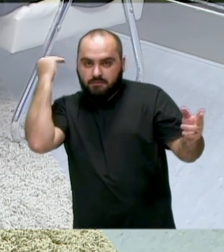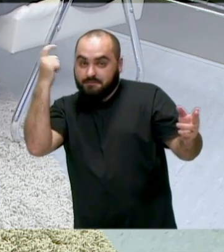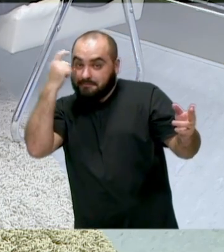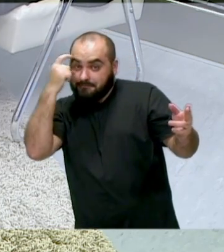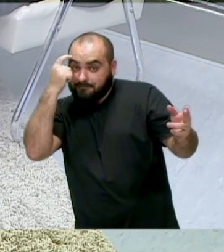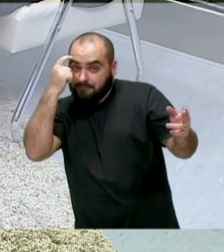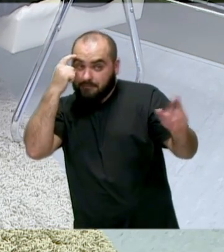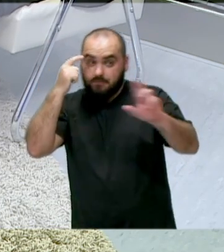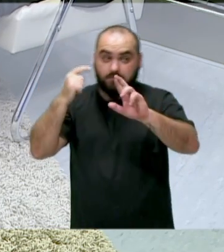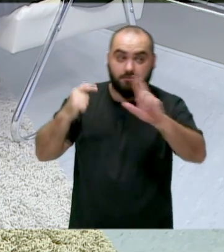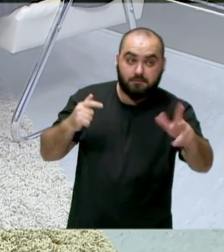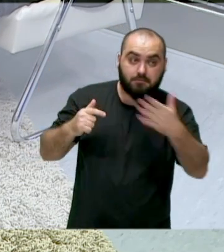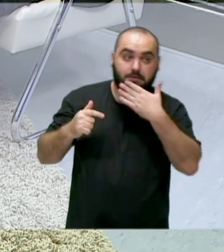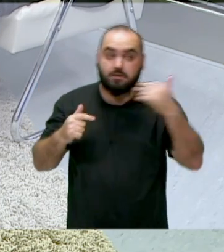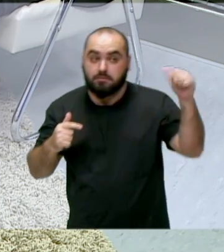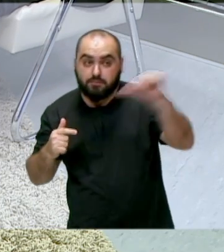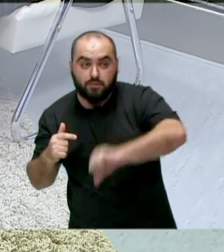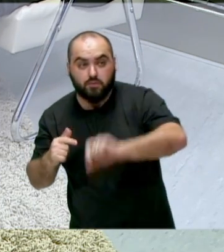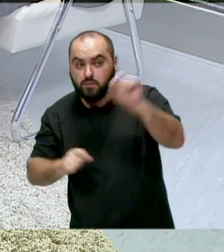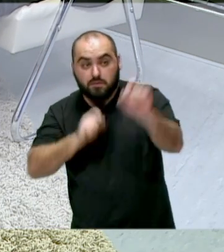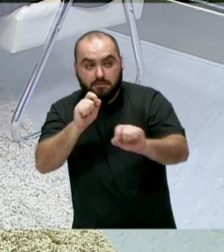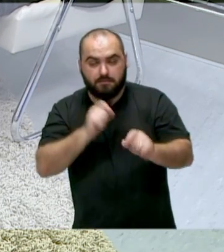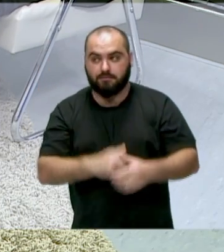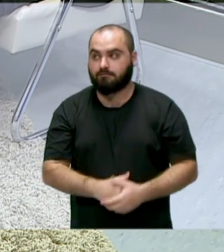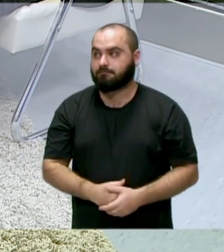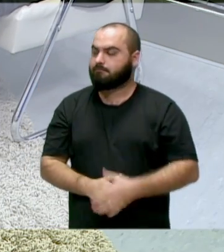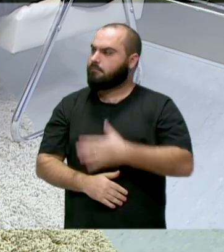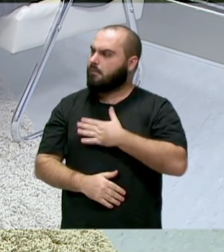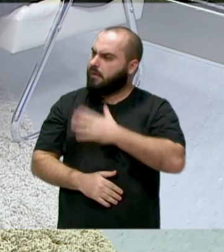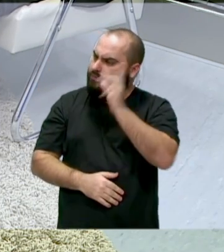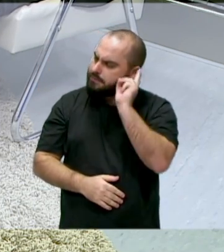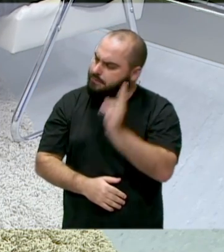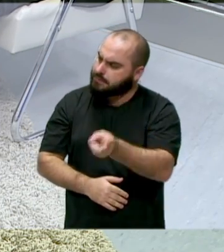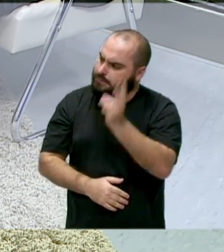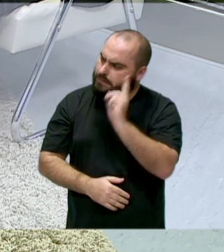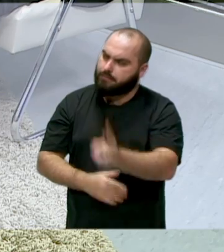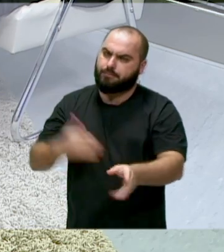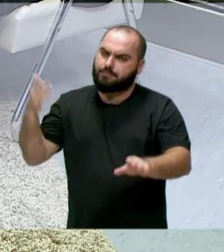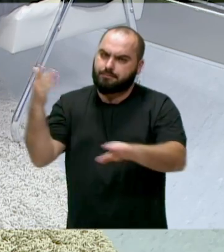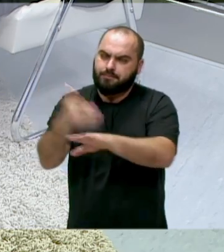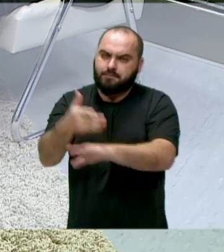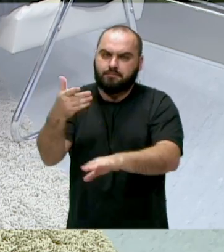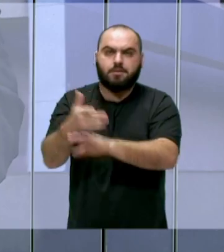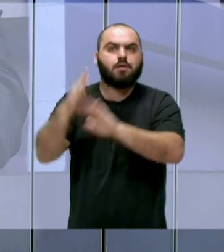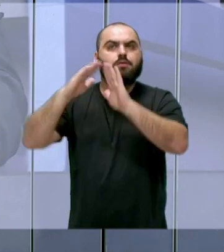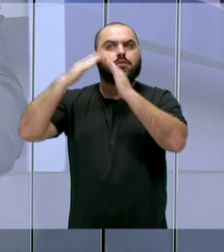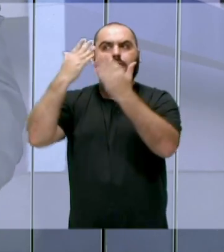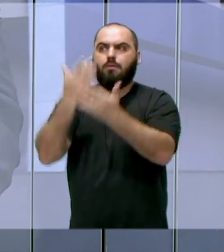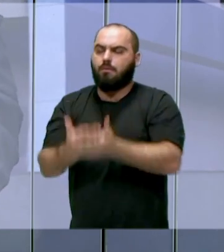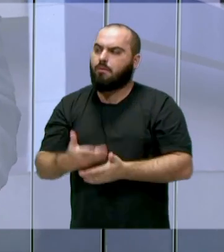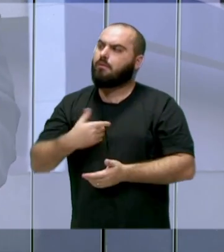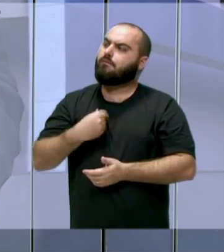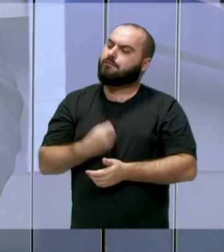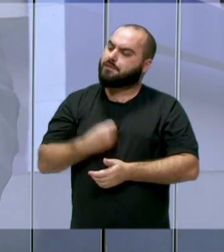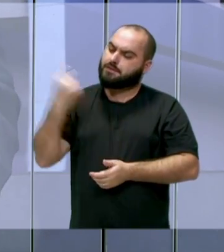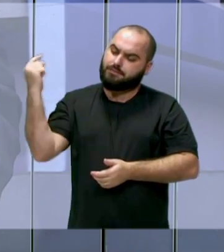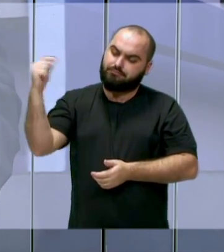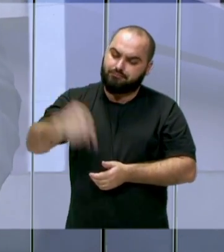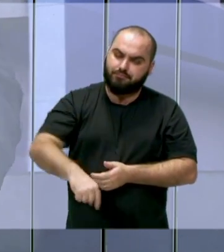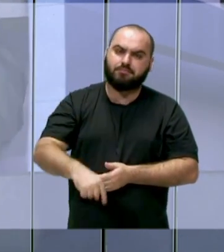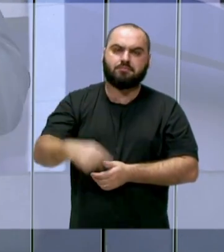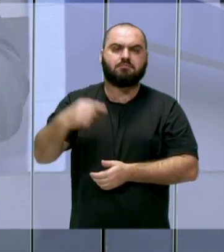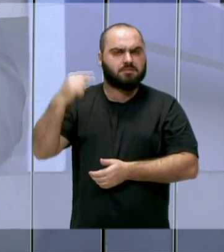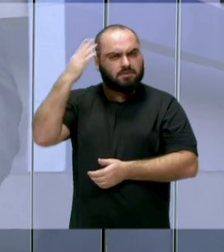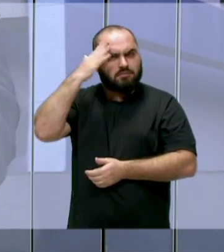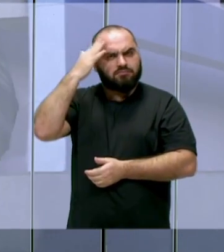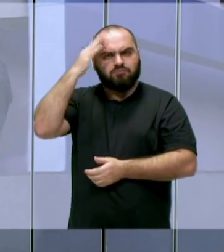diferente? É melhor? É pior? O que que... Eu sempre fui muito participativo na política, desde a época de colégio, eu sempre frequentei a Câmara, era metido